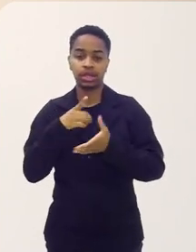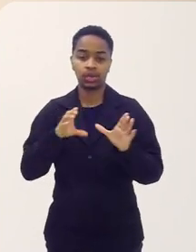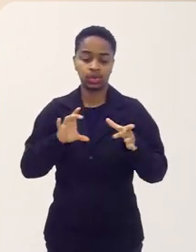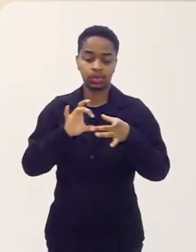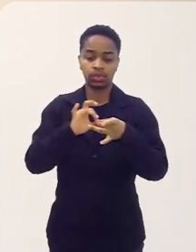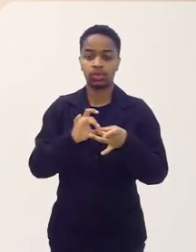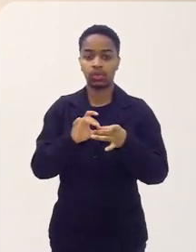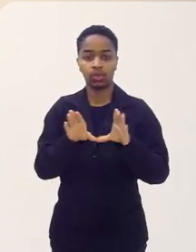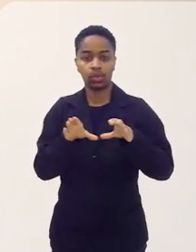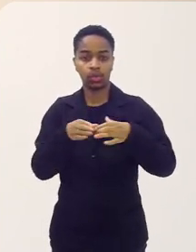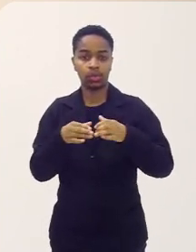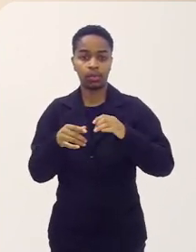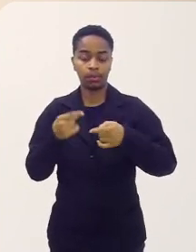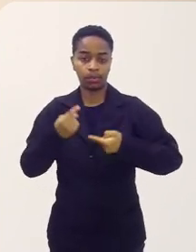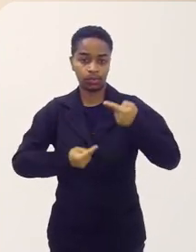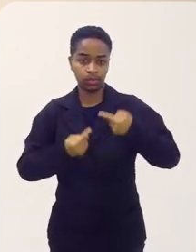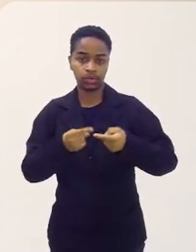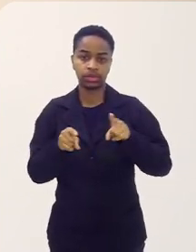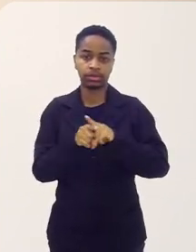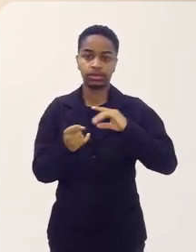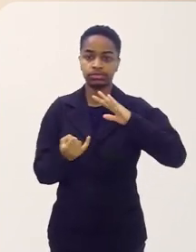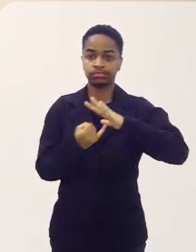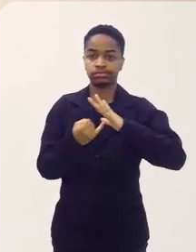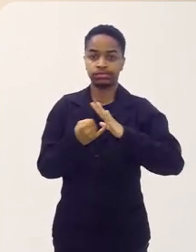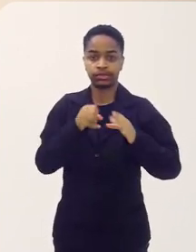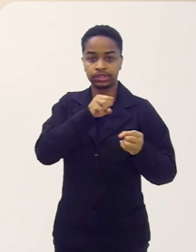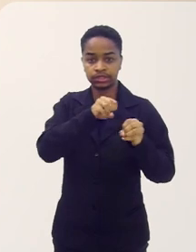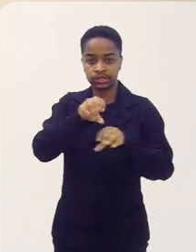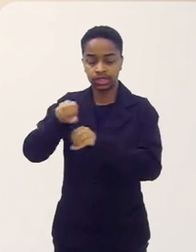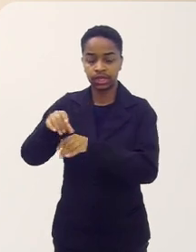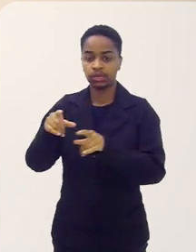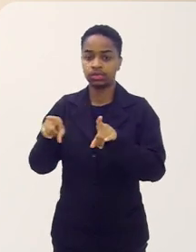entes políticos, instituições de ensino,